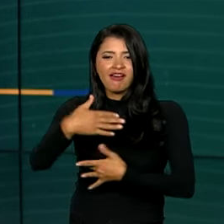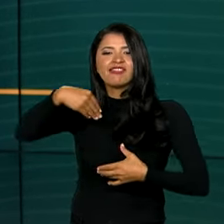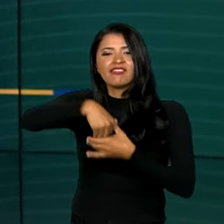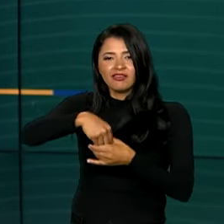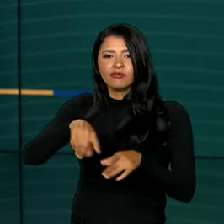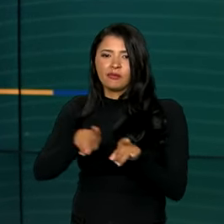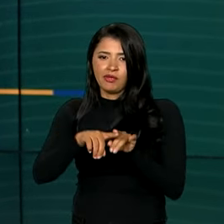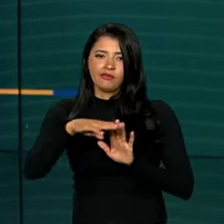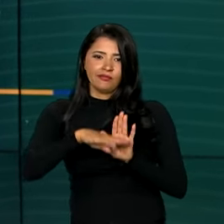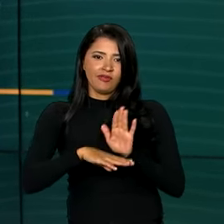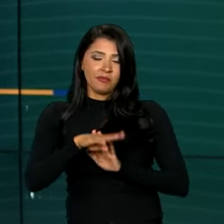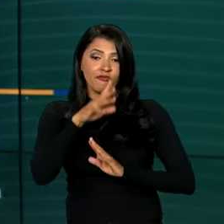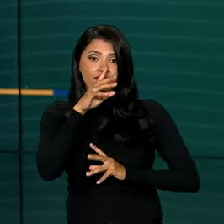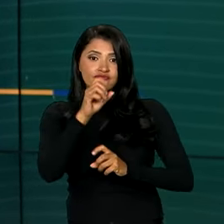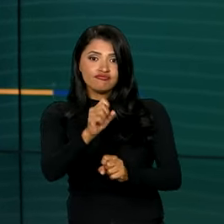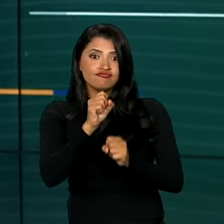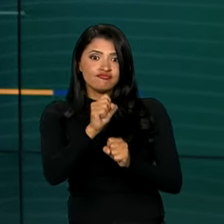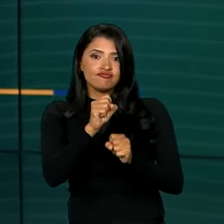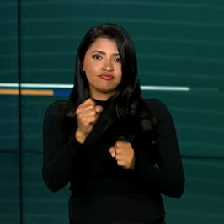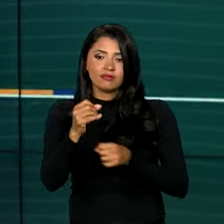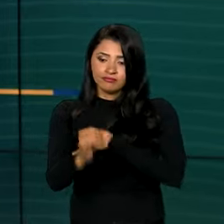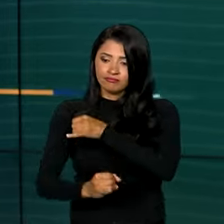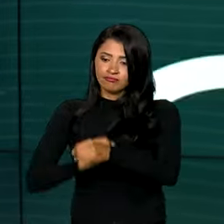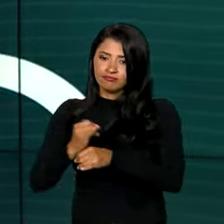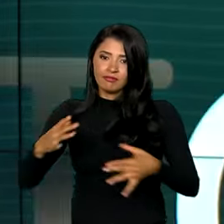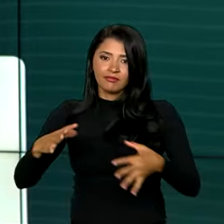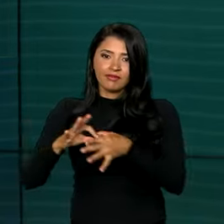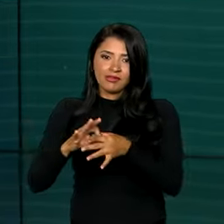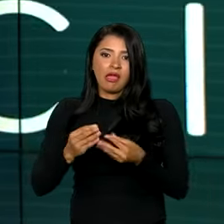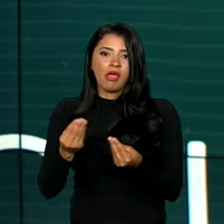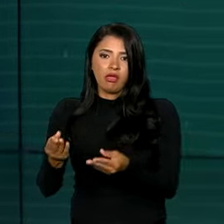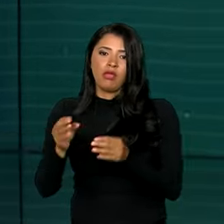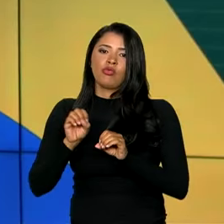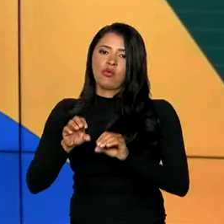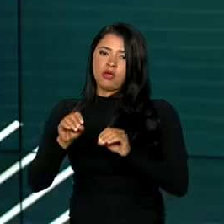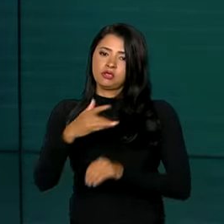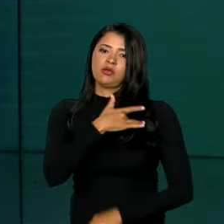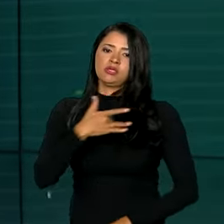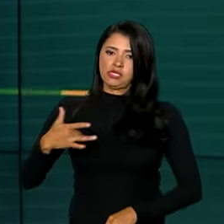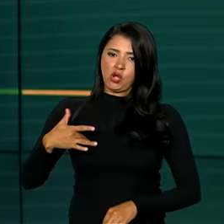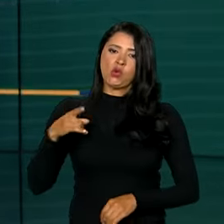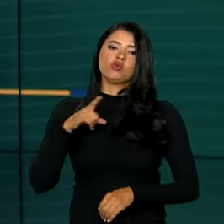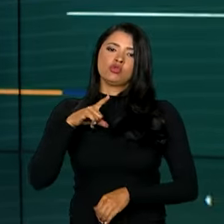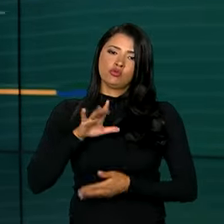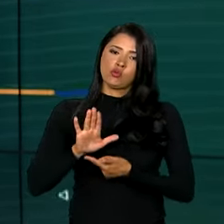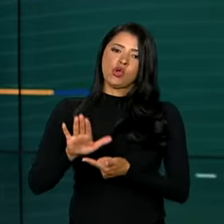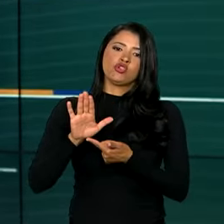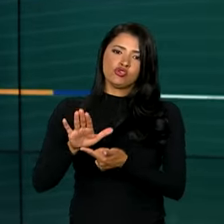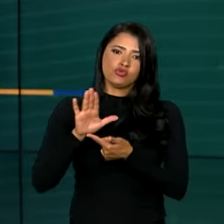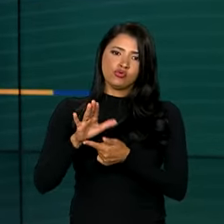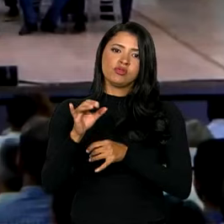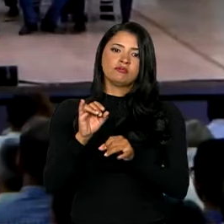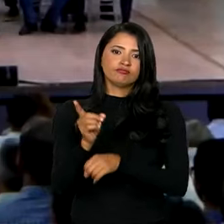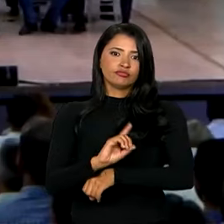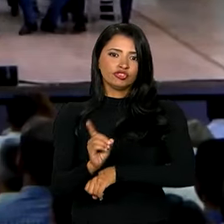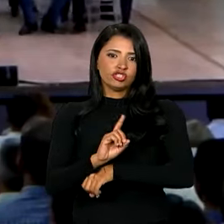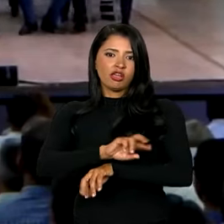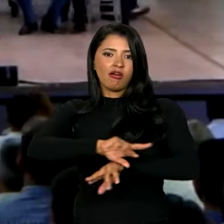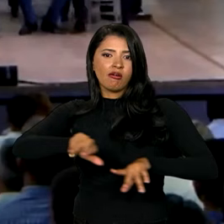programa pretende fortalecer a conectividade e levar educação e saúde com a ajuda dos meios digitais.